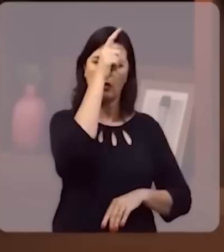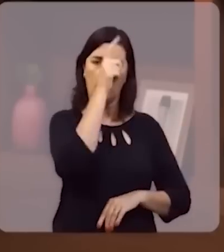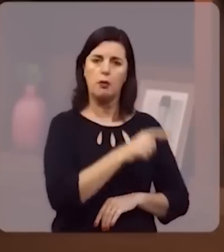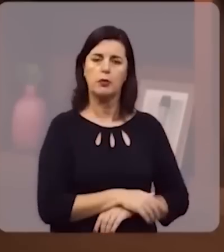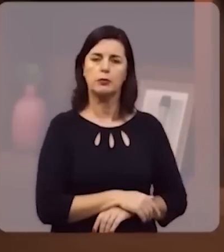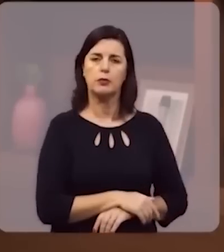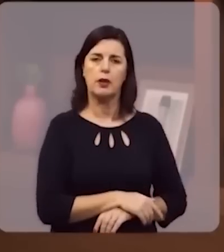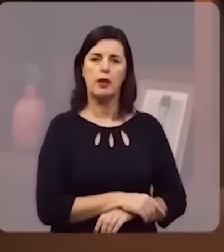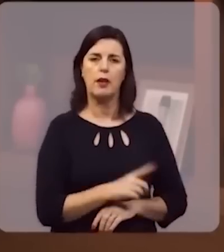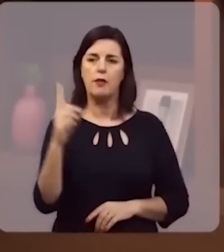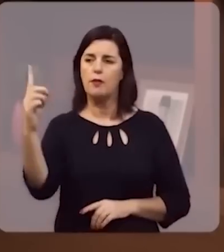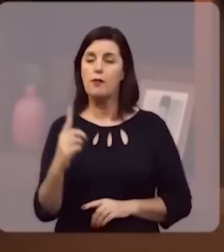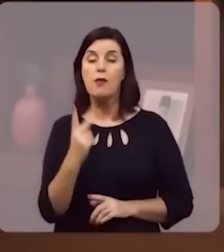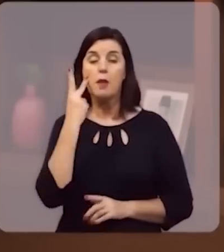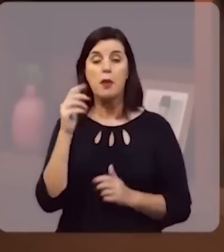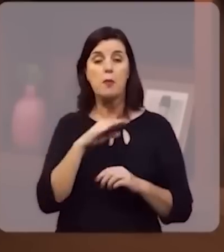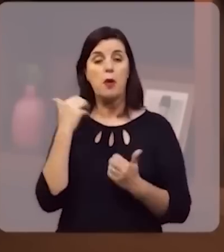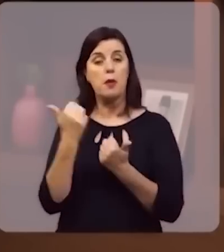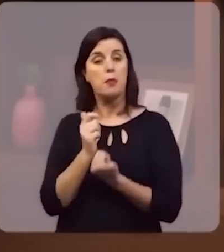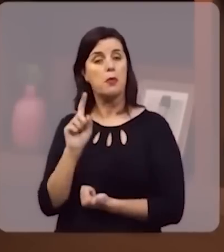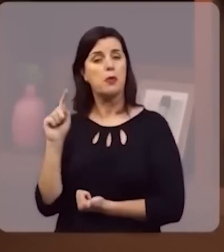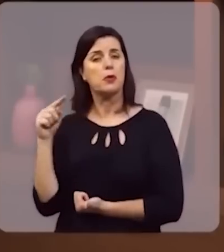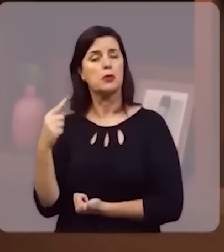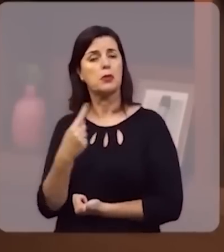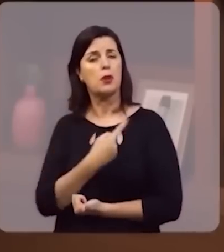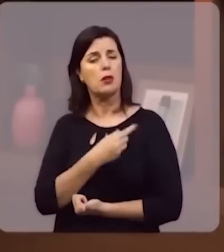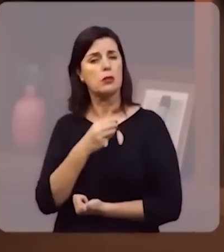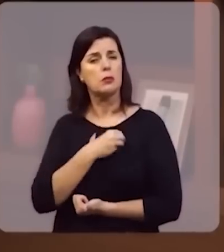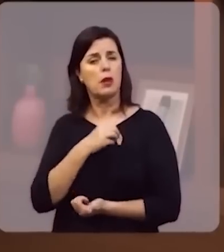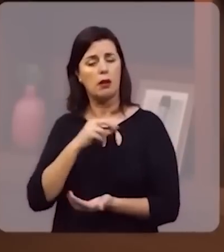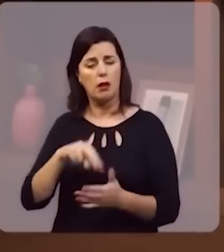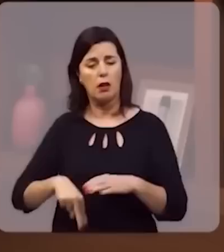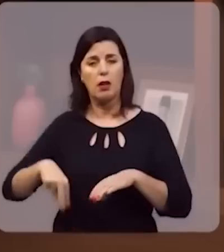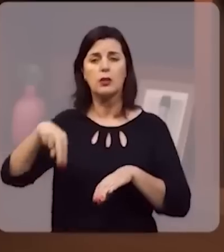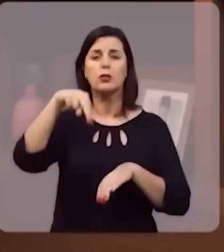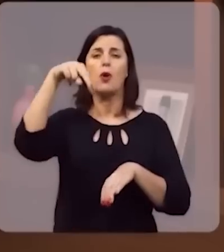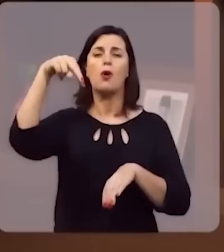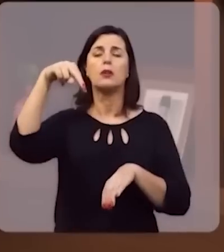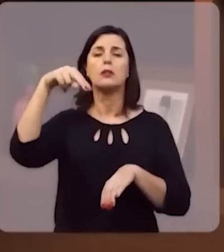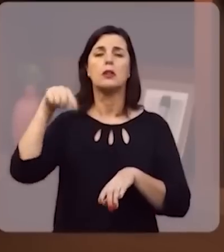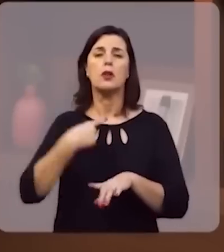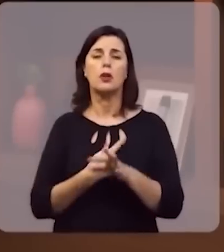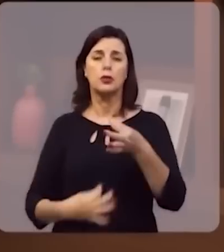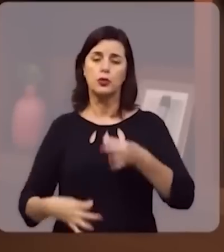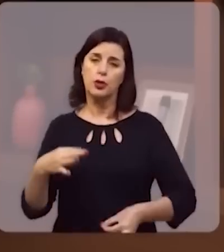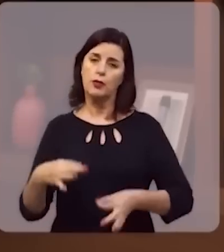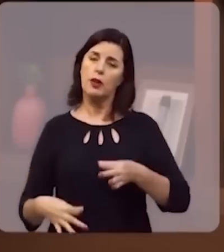Ele veio para morrer pelos nossos pecados. Ele veio para ressuscitar para a nossa justificação.